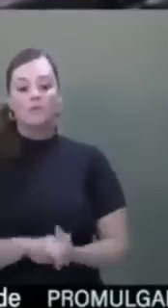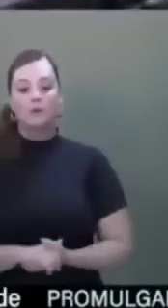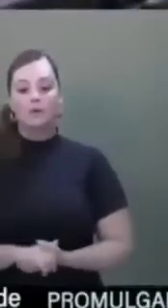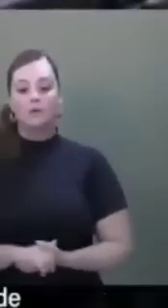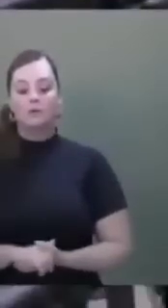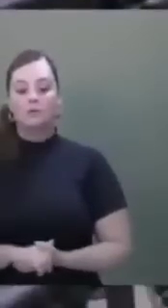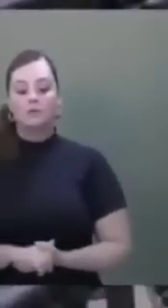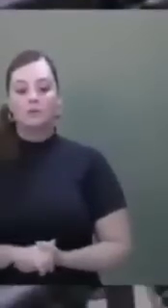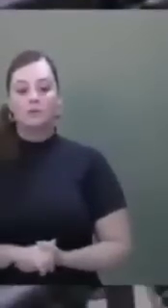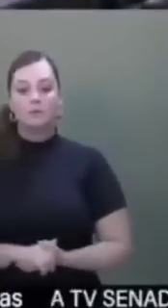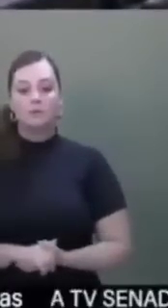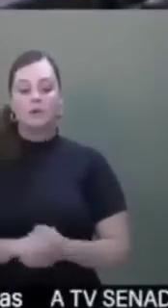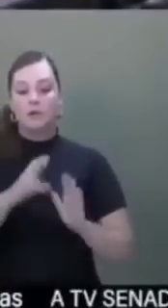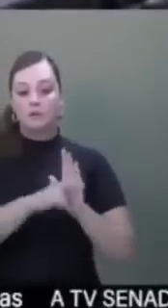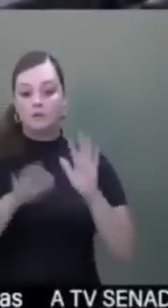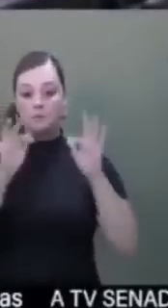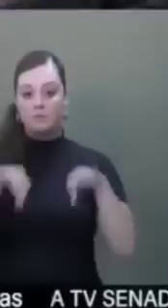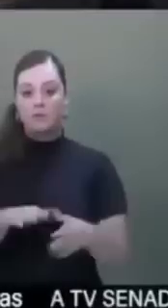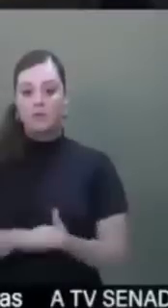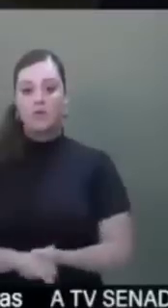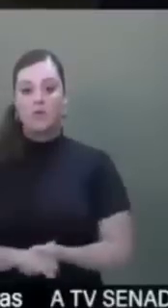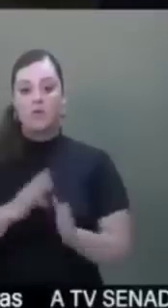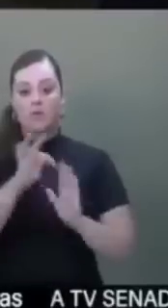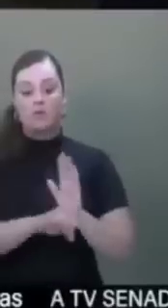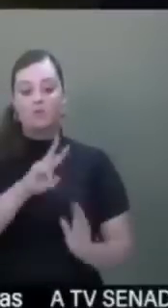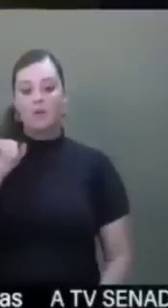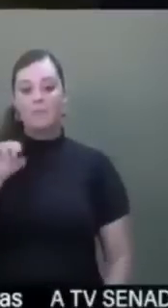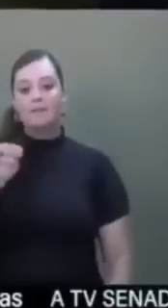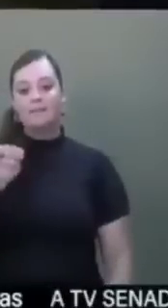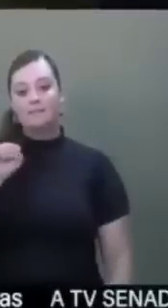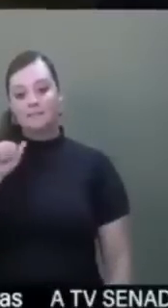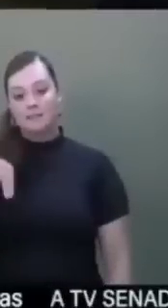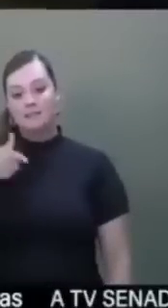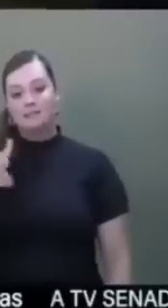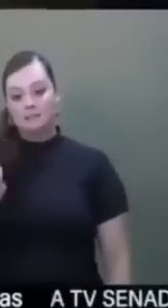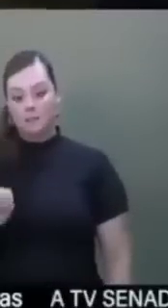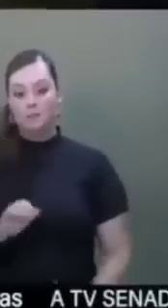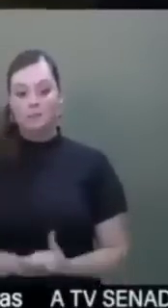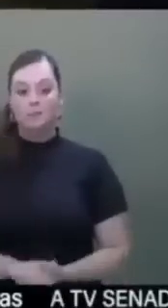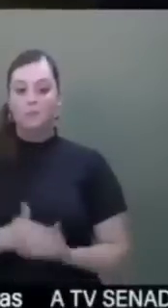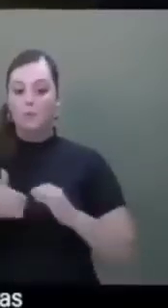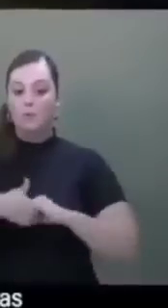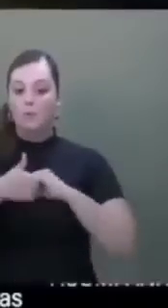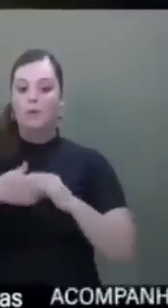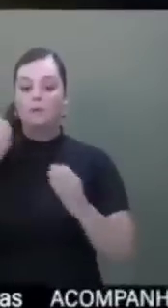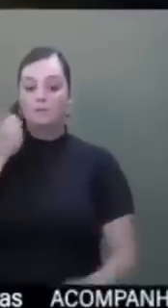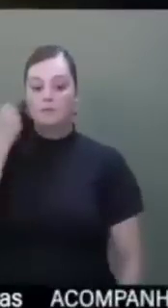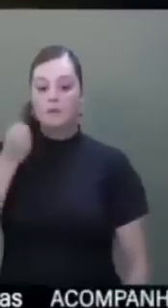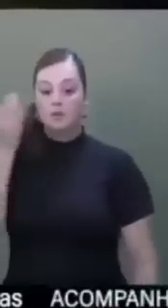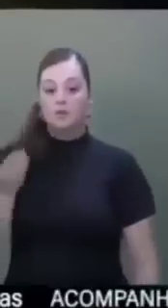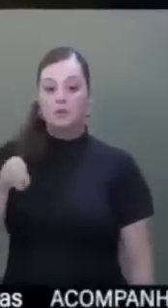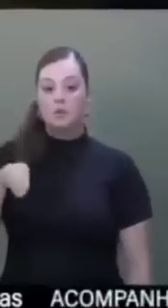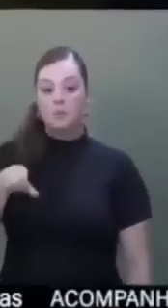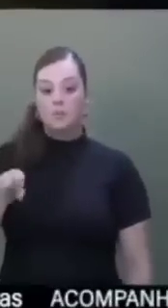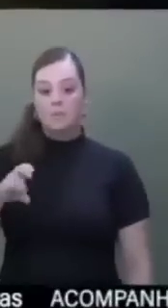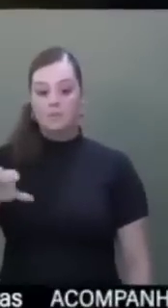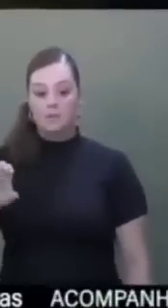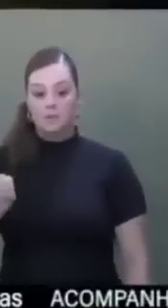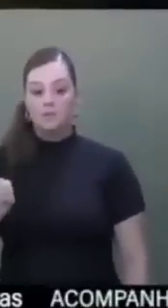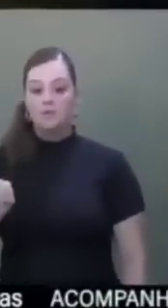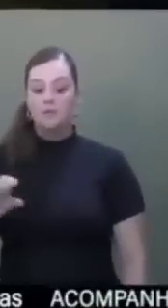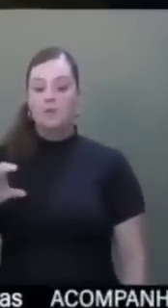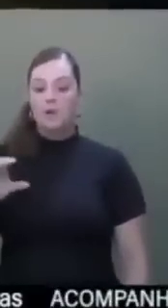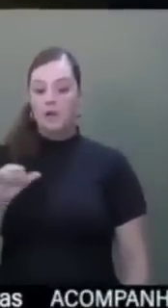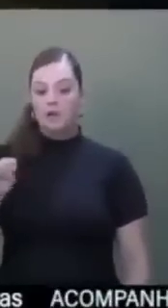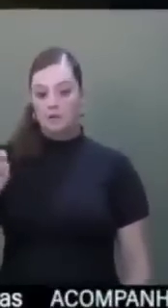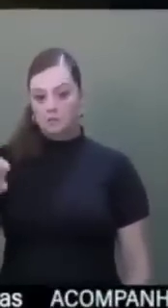Aprovado, aprovada a redação final. A matéria vai à sanção. Meus cumprimentos ao senador Marcelo Castro, pelo trabalho